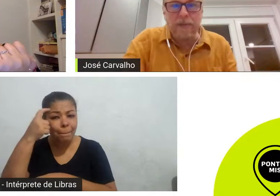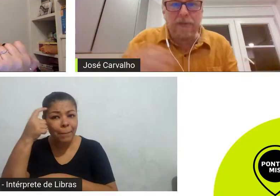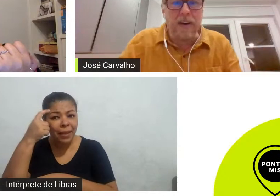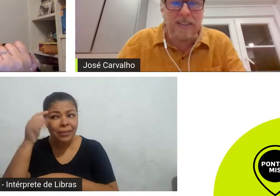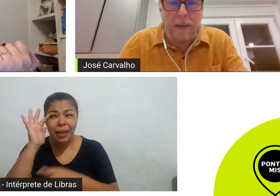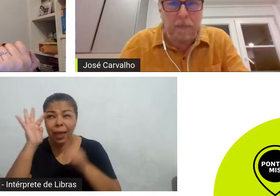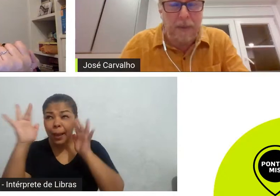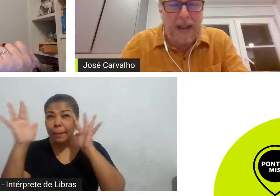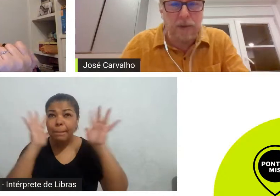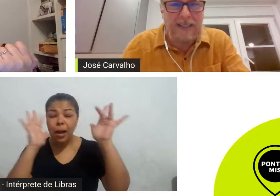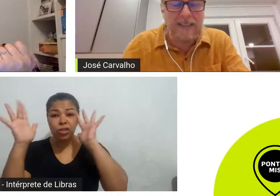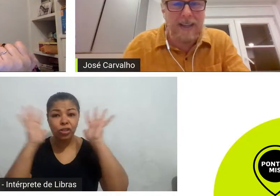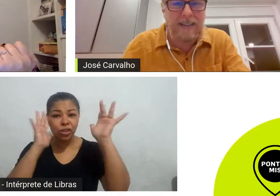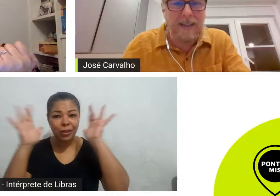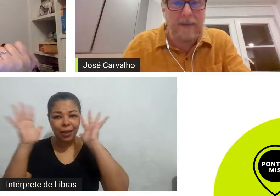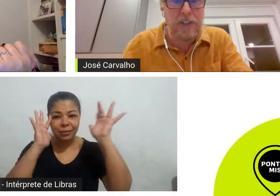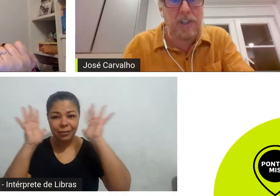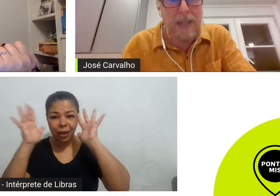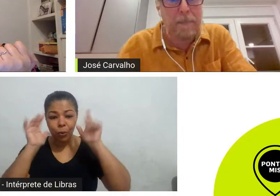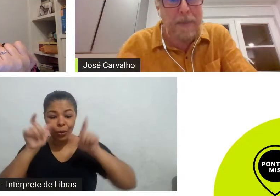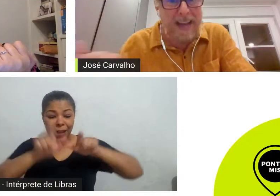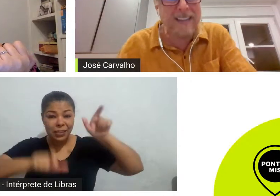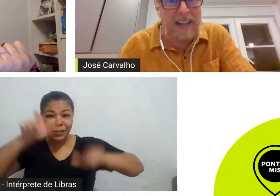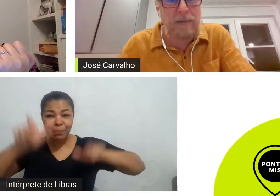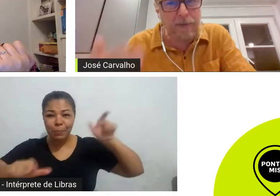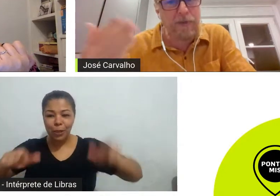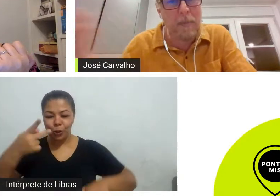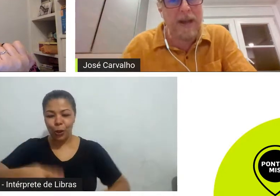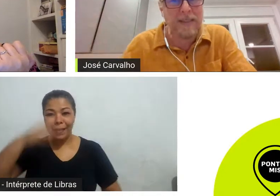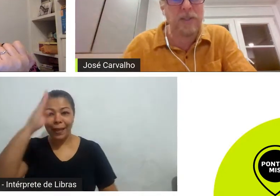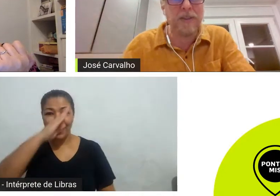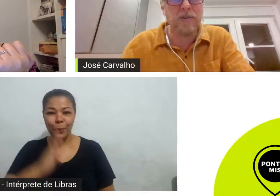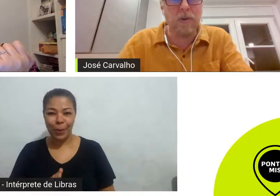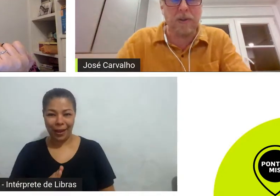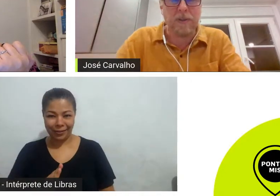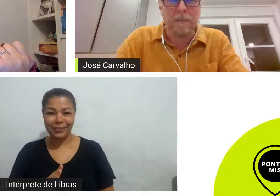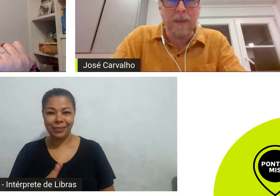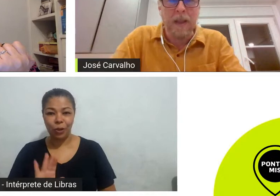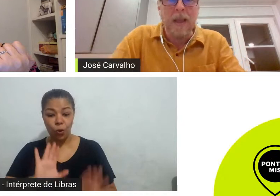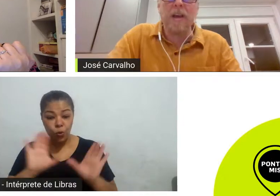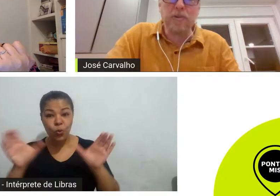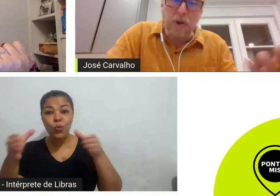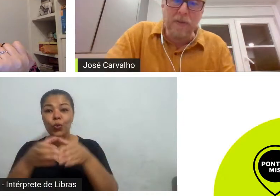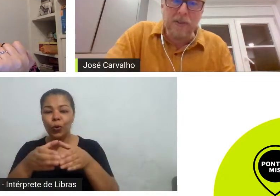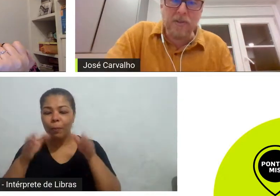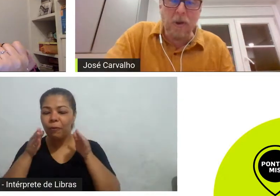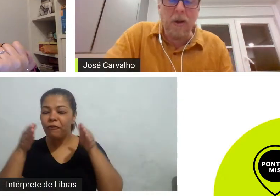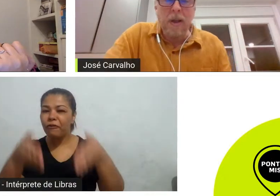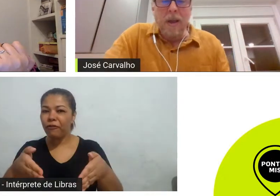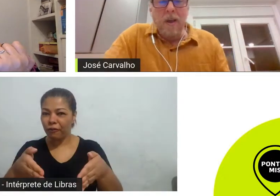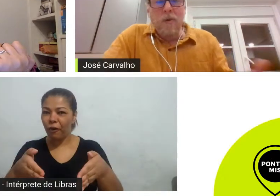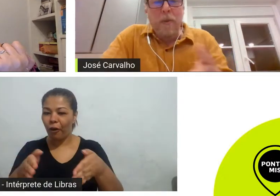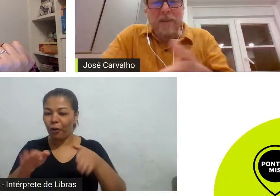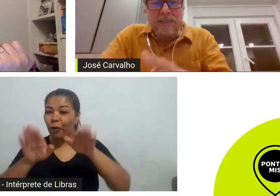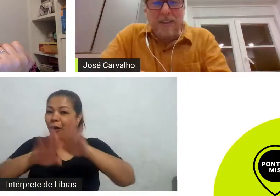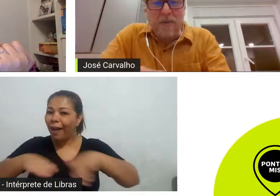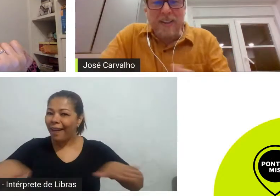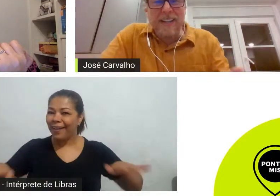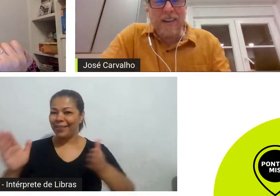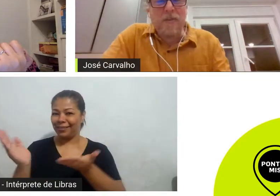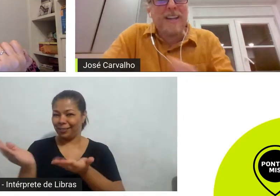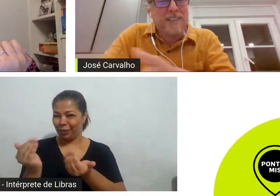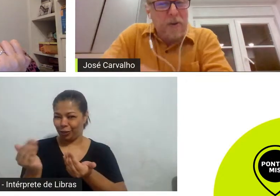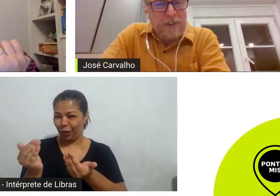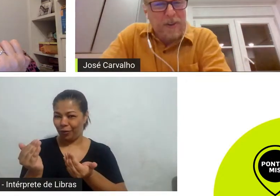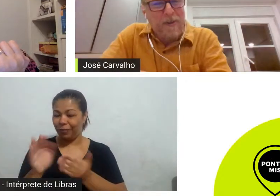da infância para a adolescência e a gente está perdendo de formar essas pessoas eu de novo sou um homem de